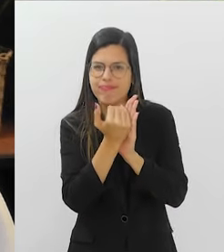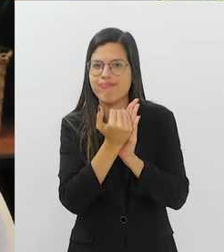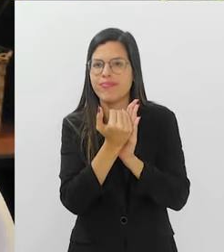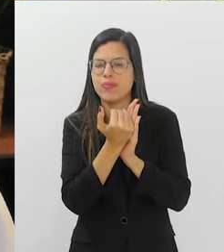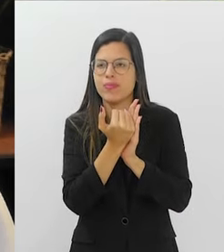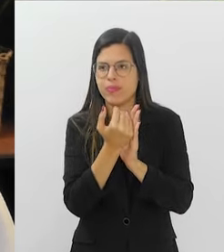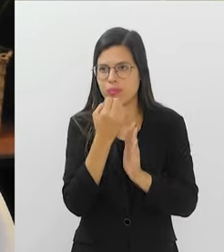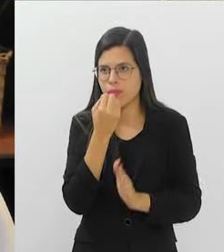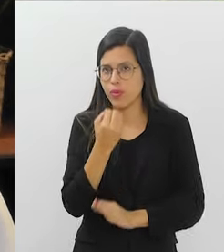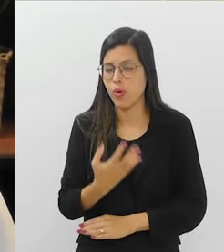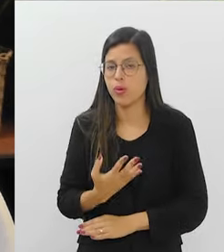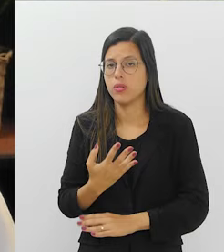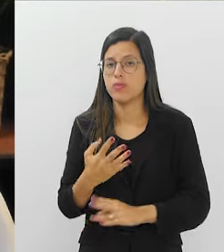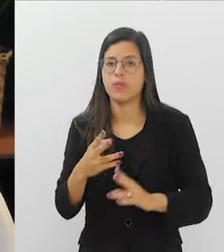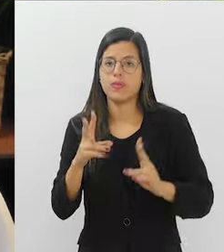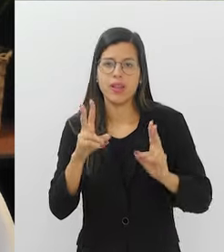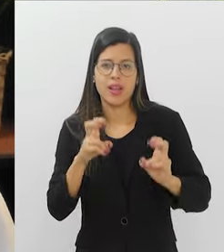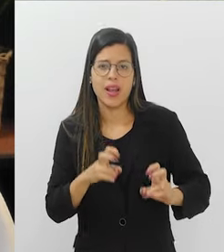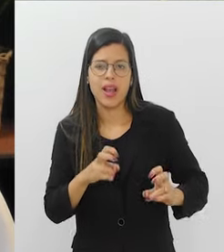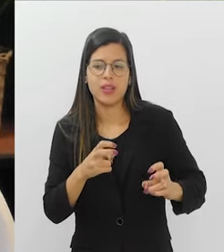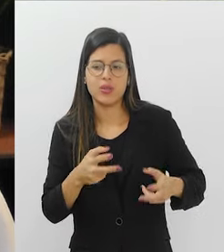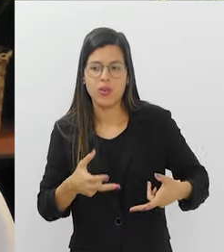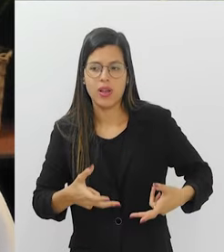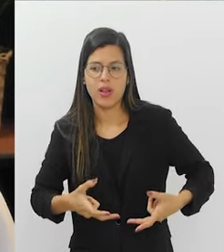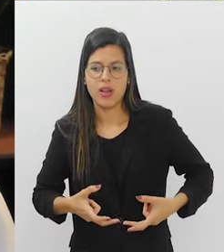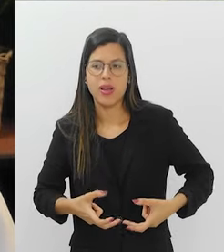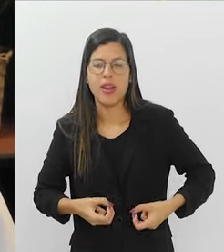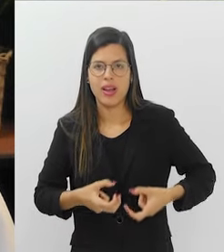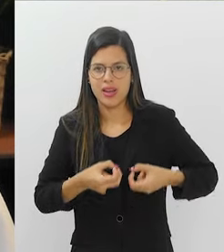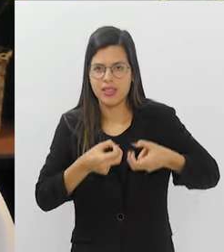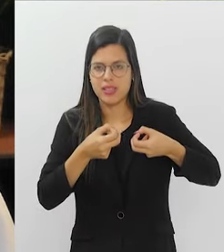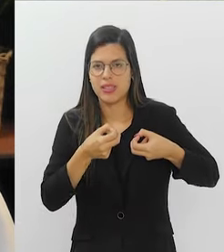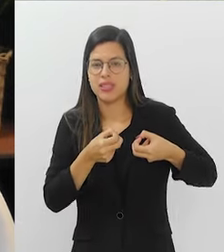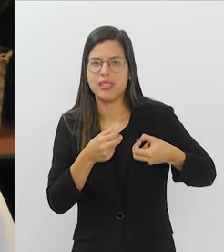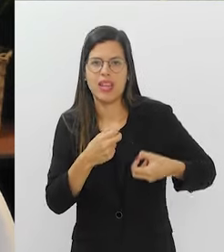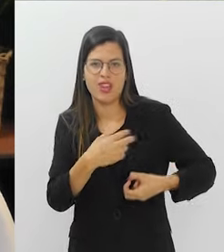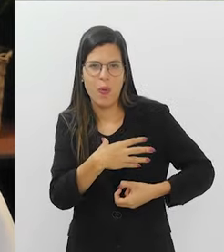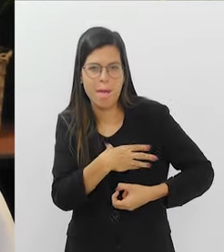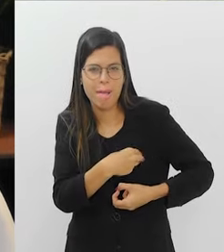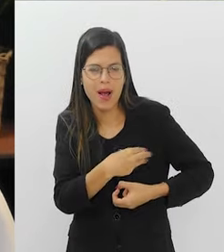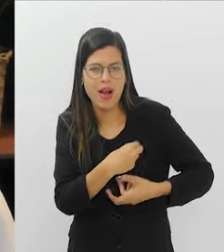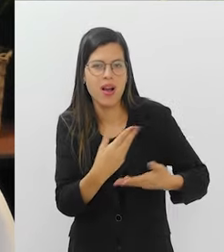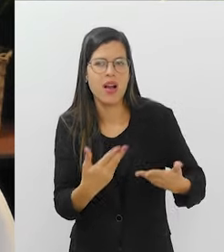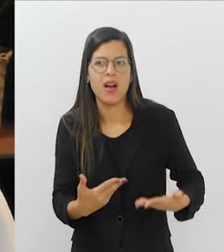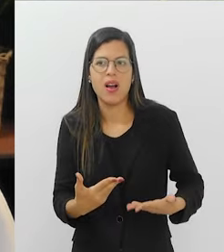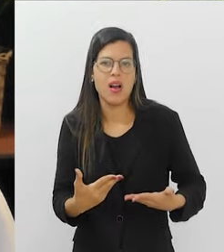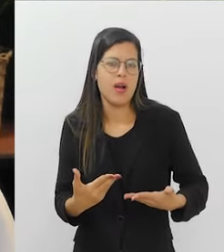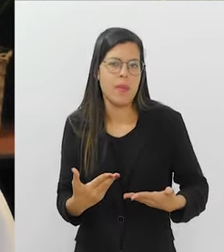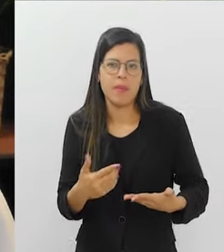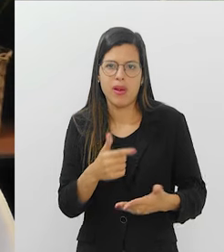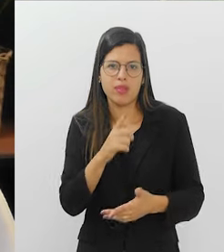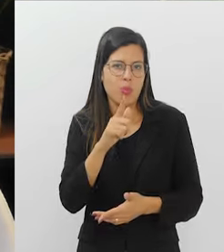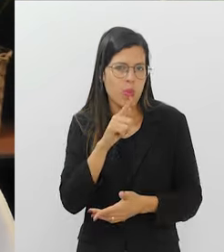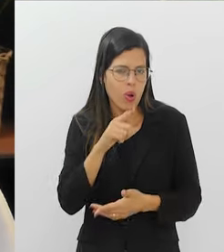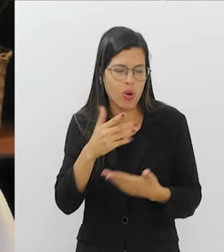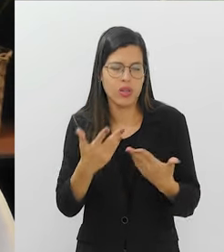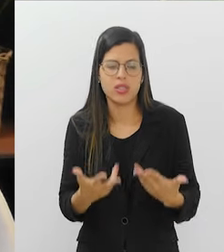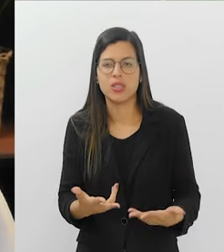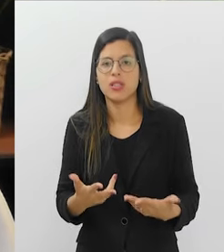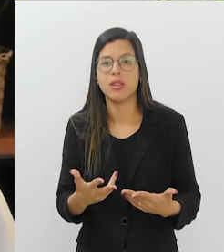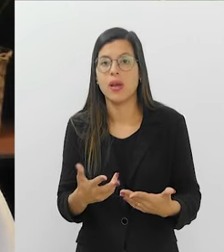seria uma taxa aceitável, em relação ao câncer de mama, de útero, de próstata, mas